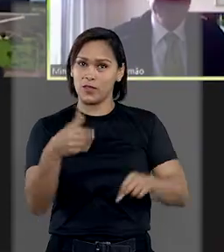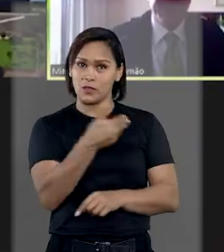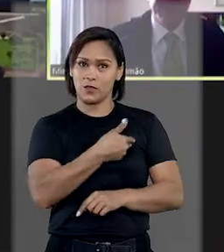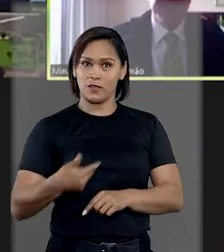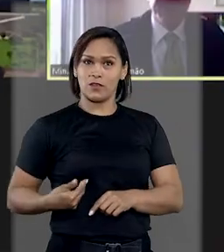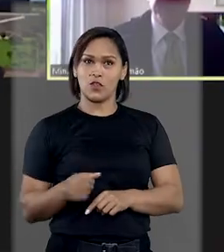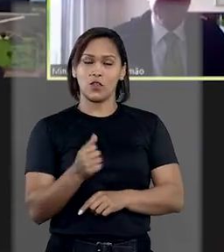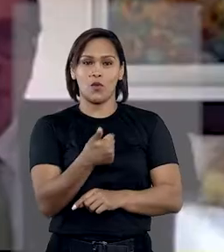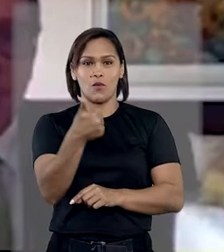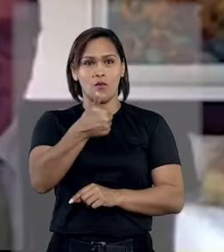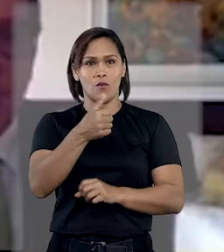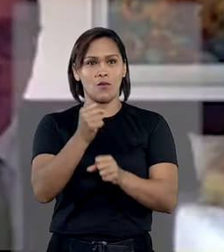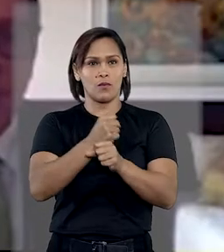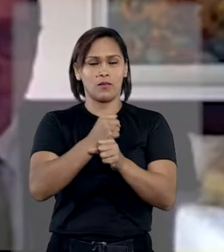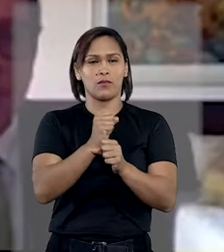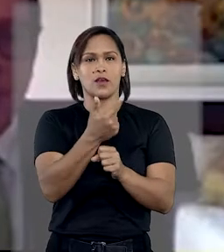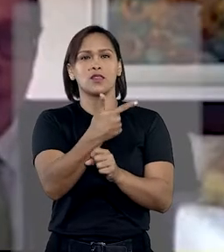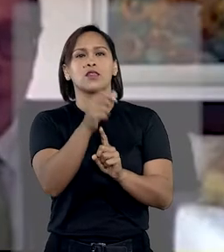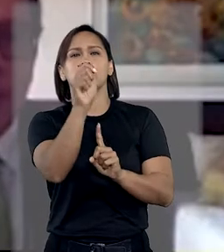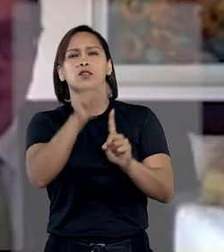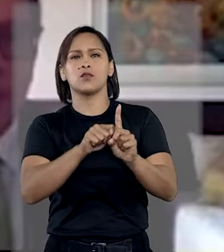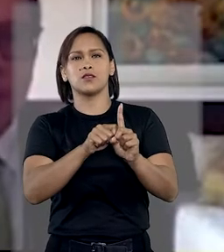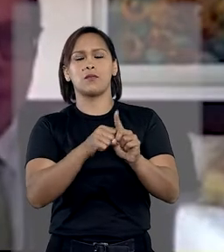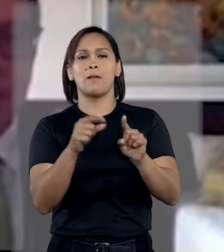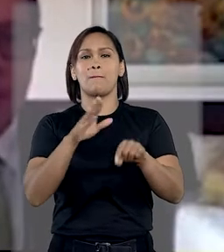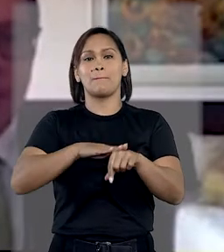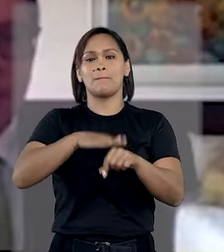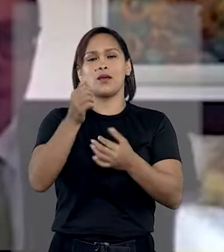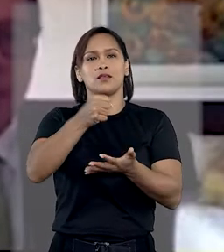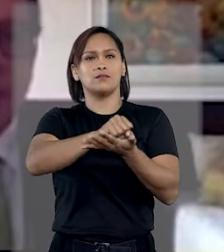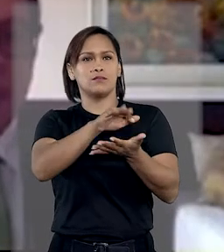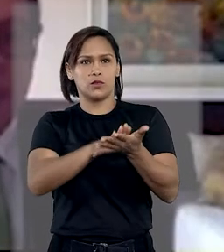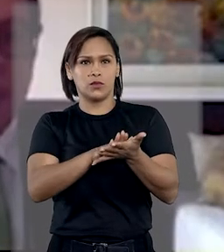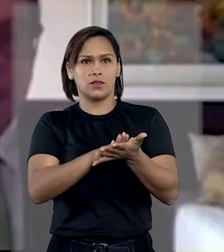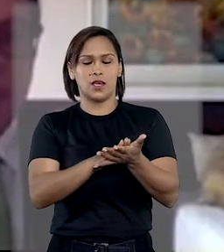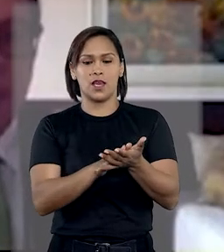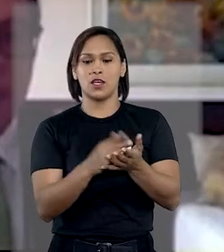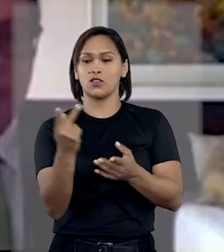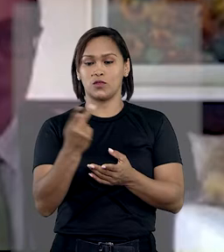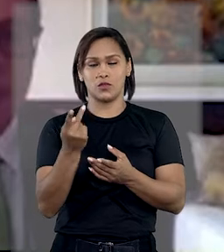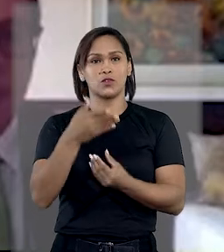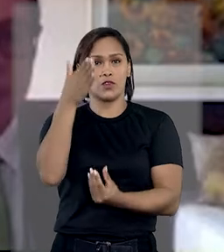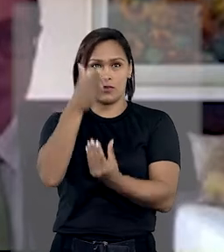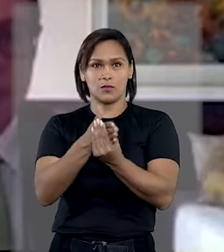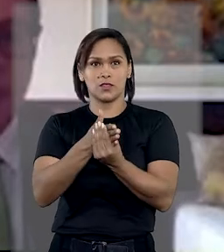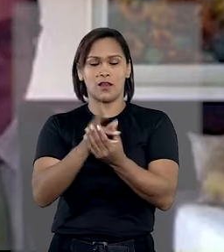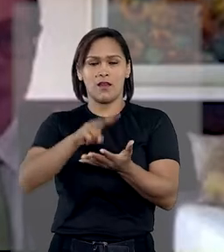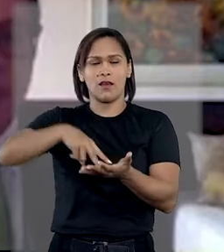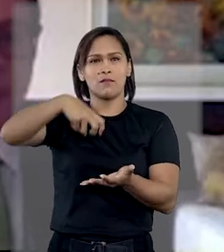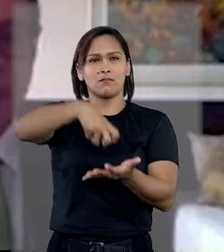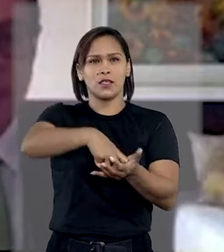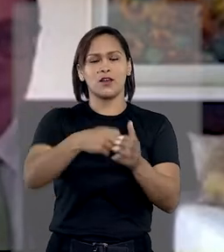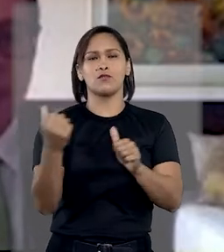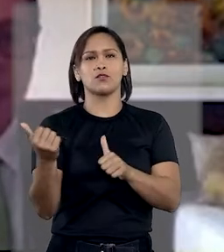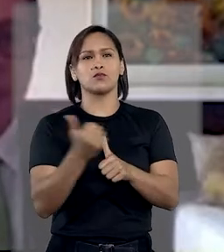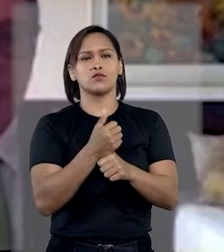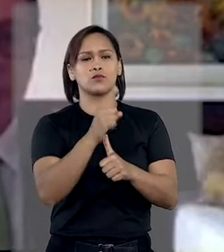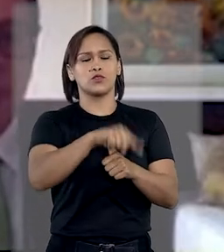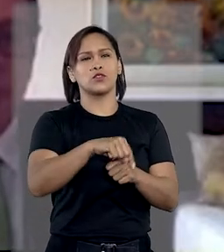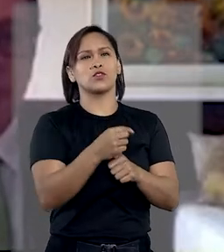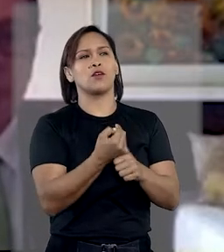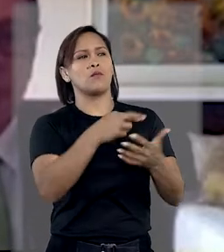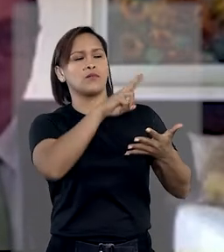Para o servidor, a pena foi de um ano e dois meses de reclusão, mais multa. Em ambos os casos, as penas foram